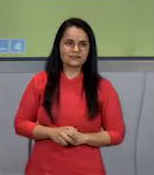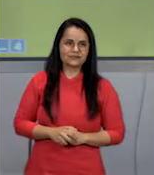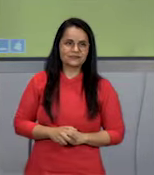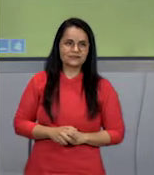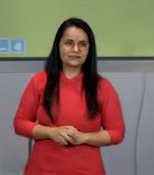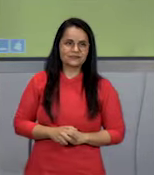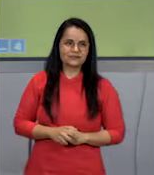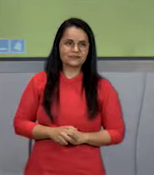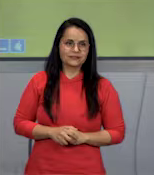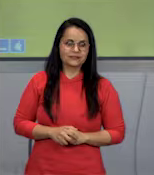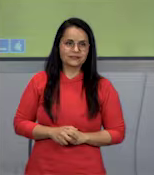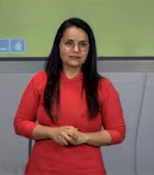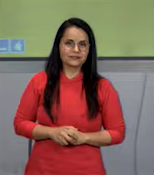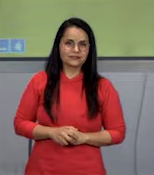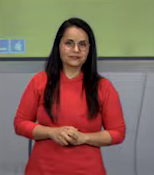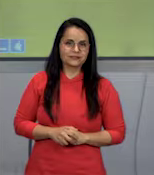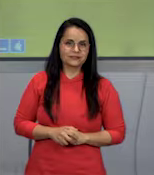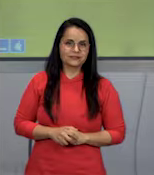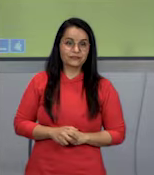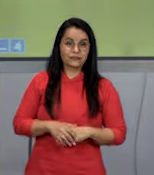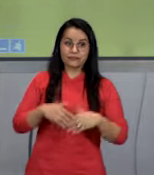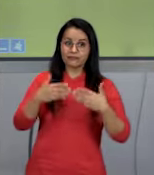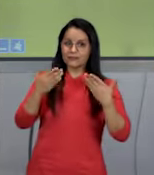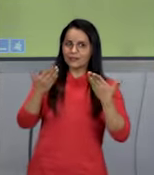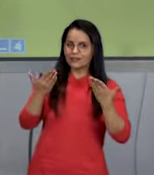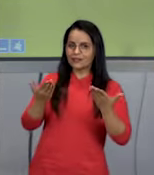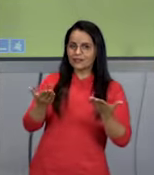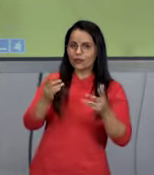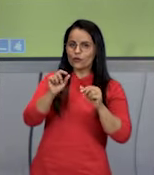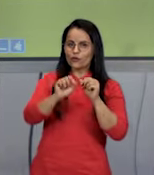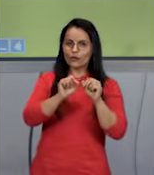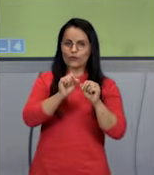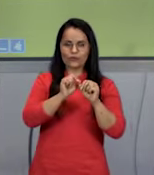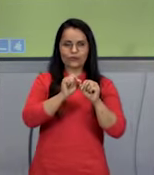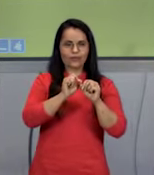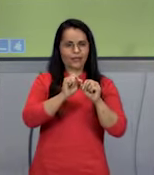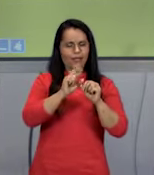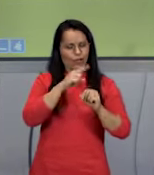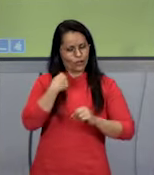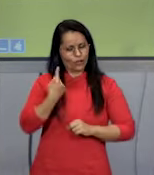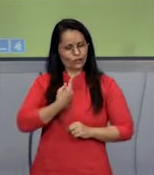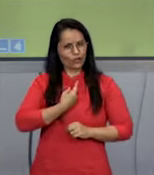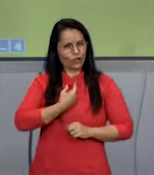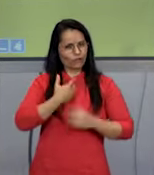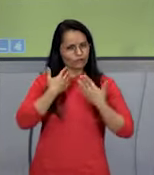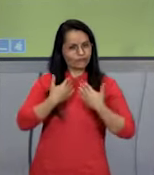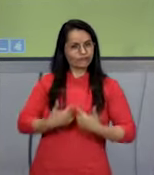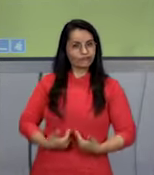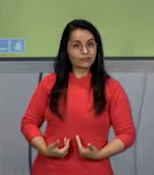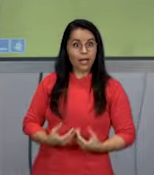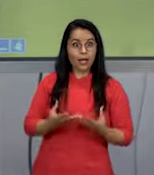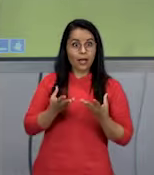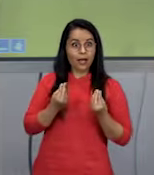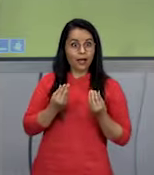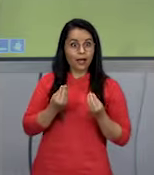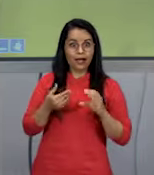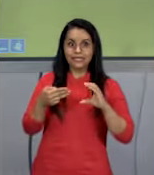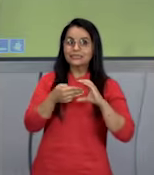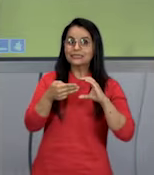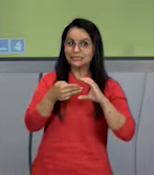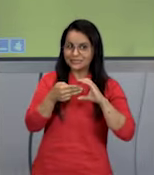Então, os organismos multicelulares, como nós, possuem muitas células.